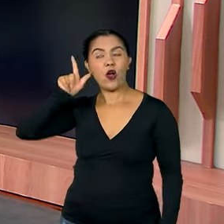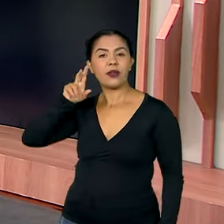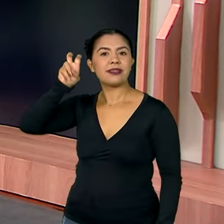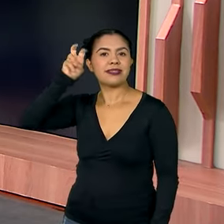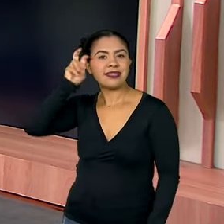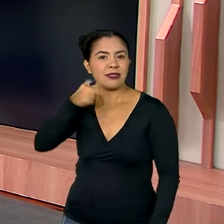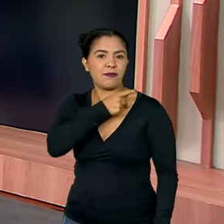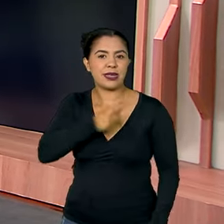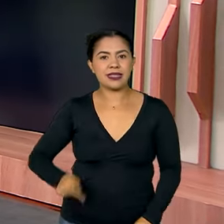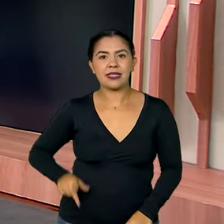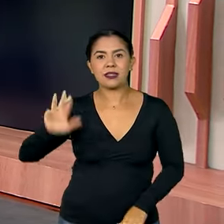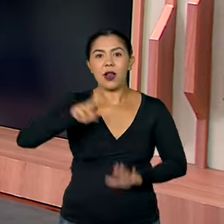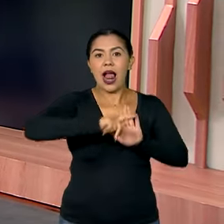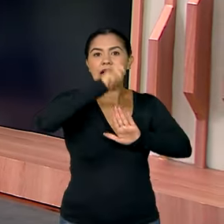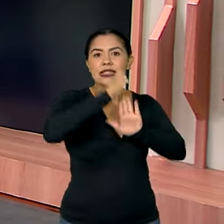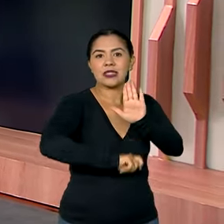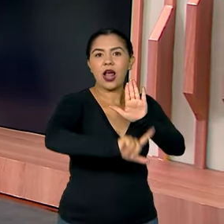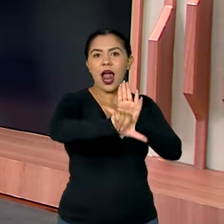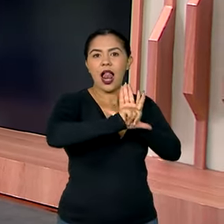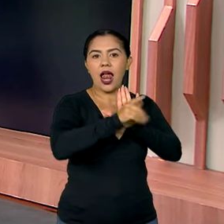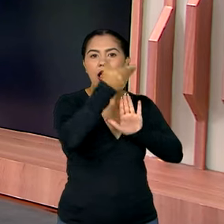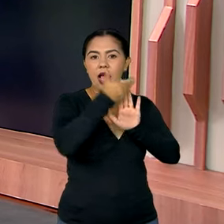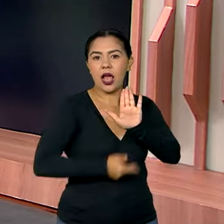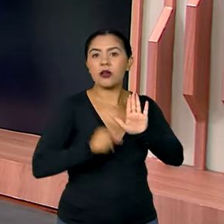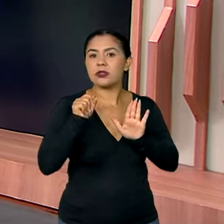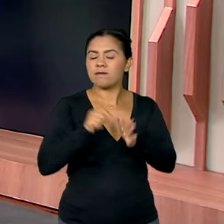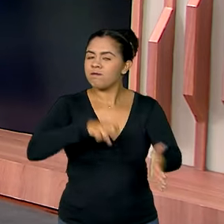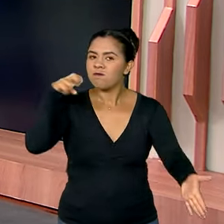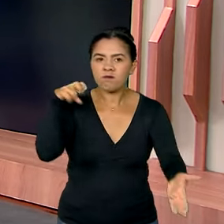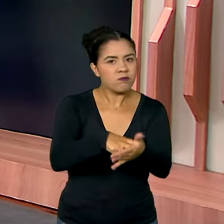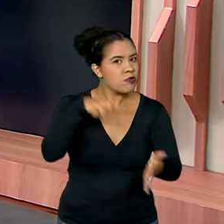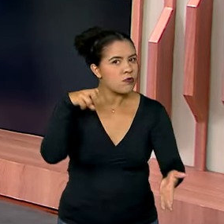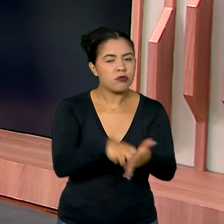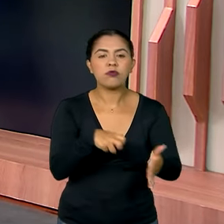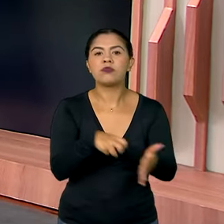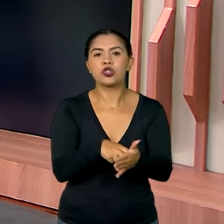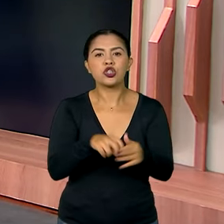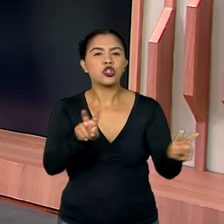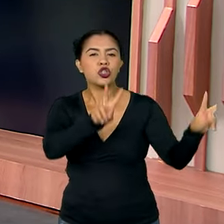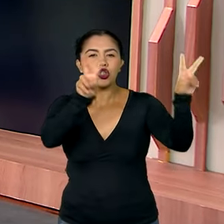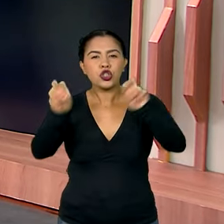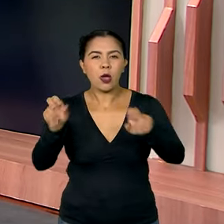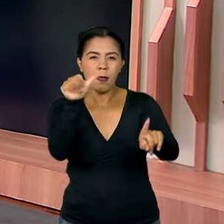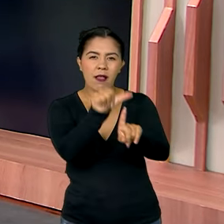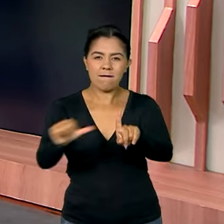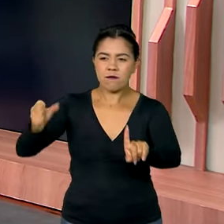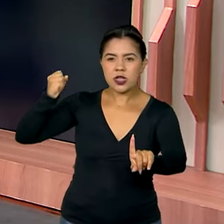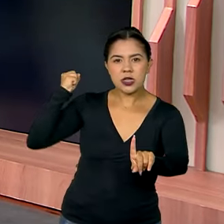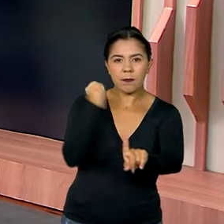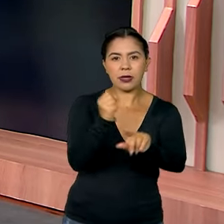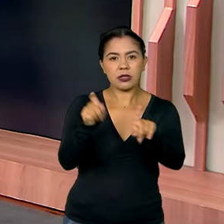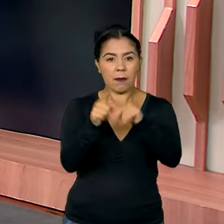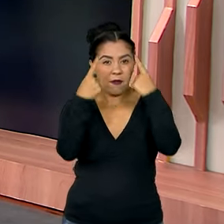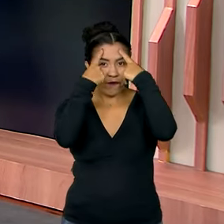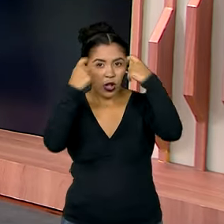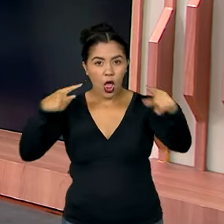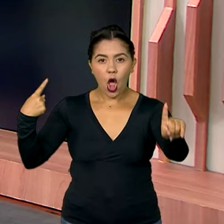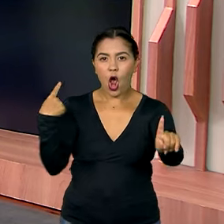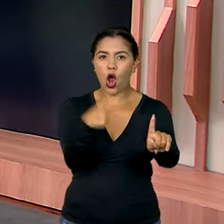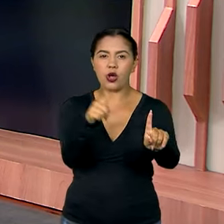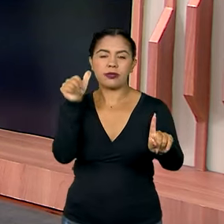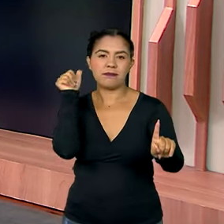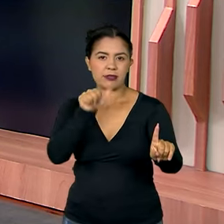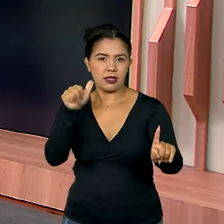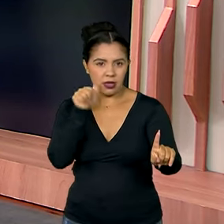presidente Lula sancionou a lei que pune com mais rigor os casos de feminicídio e de violência contra as